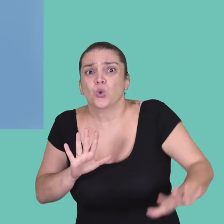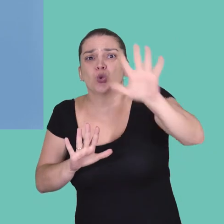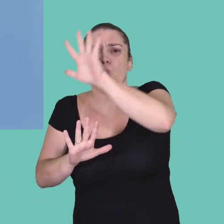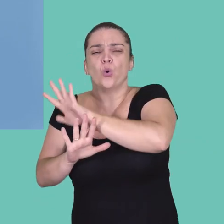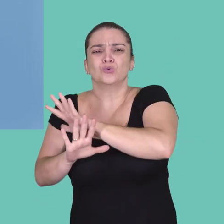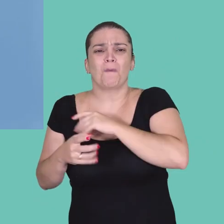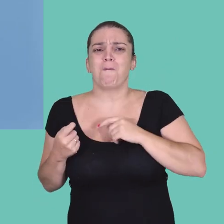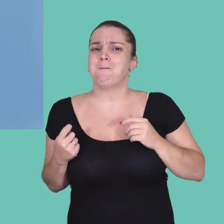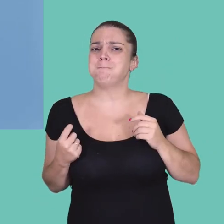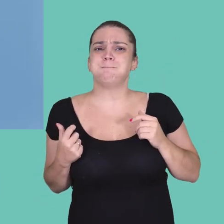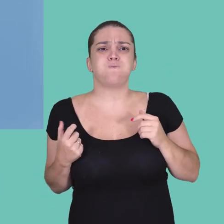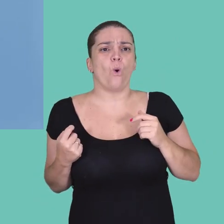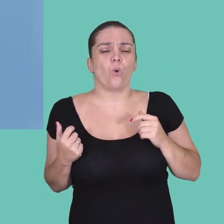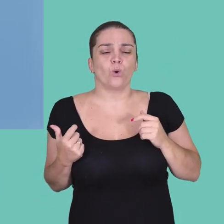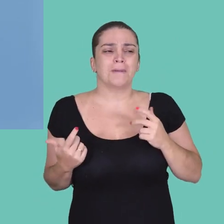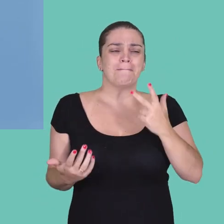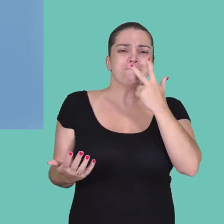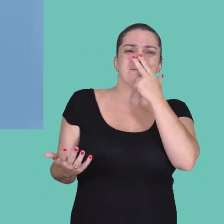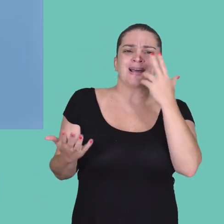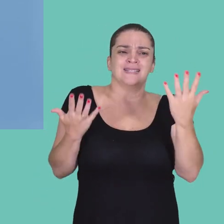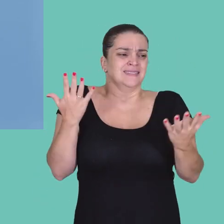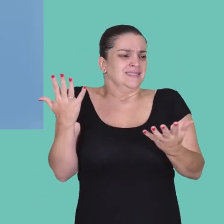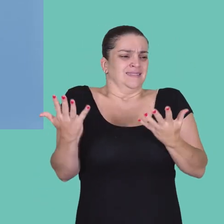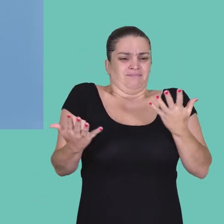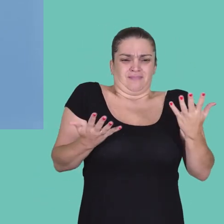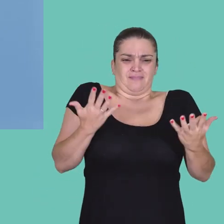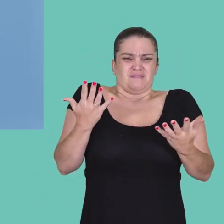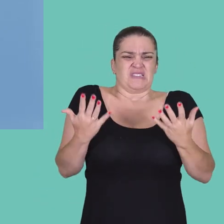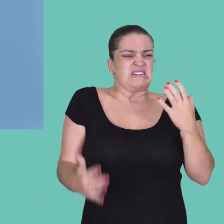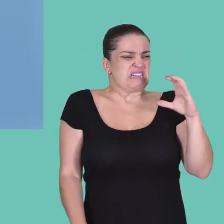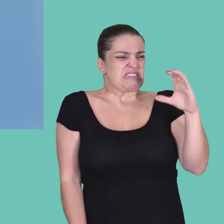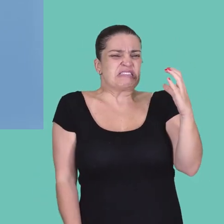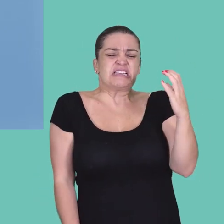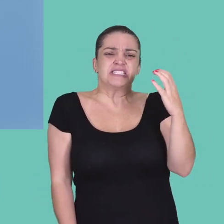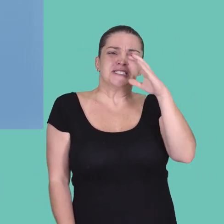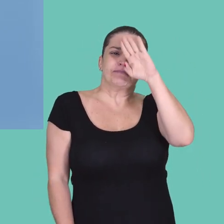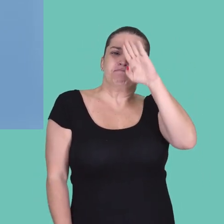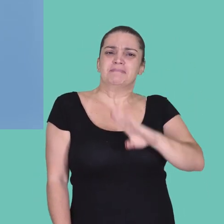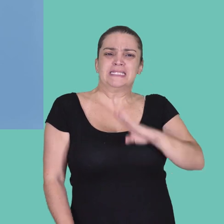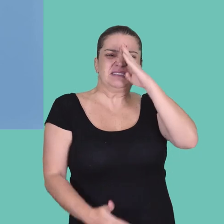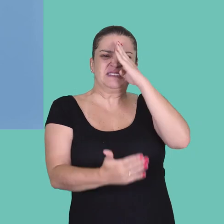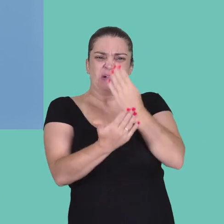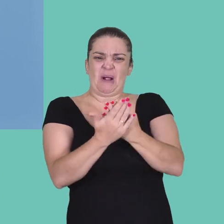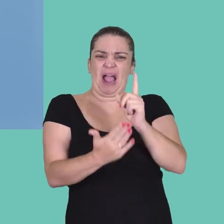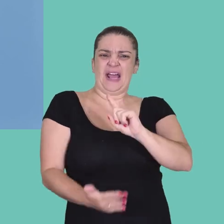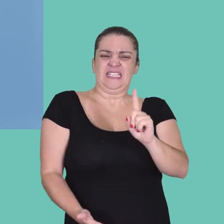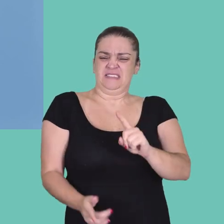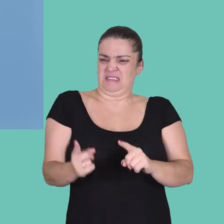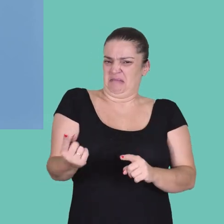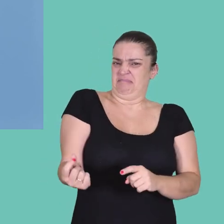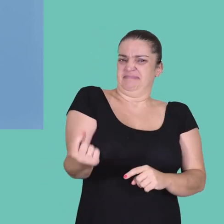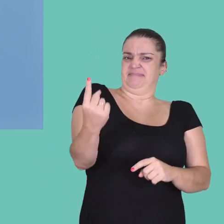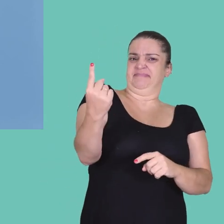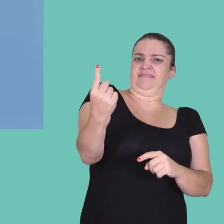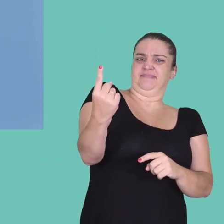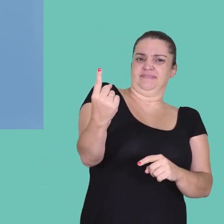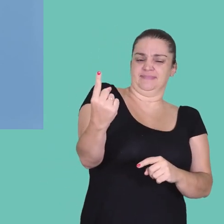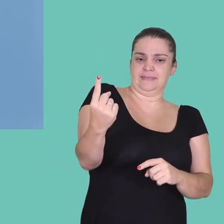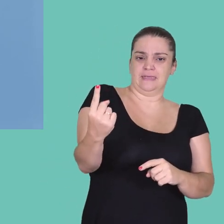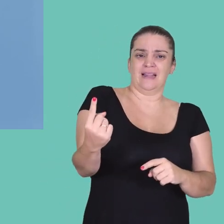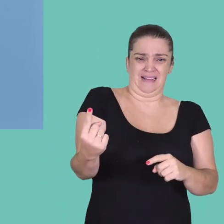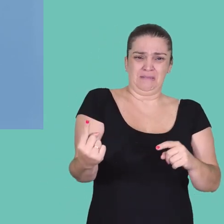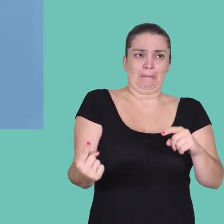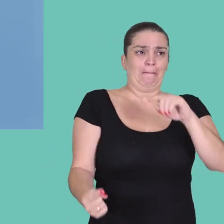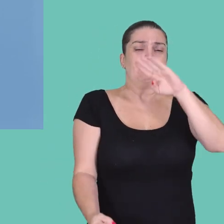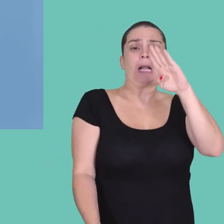Então, nós temos poucos cientistas também e nós não acreditamos muito. O que são essas pessoas cientistas, essas